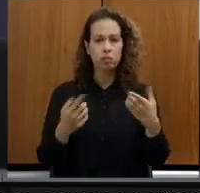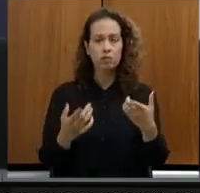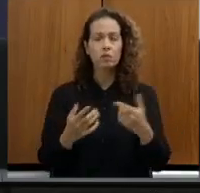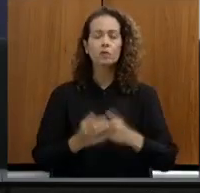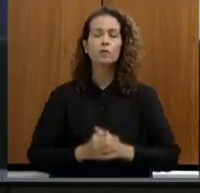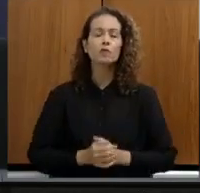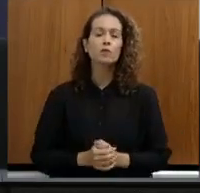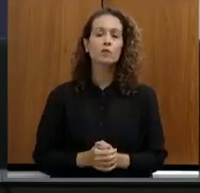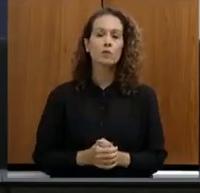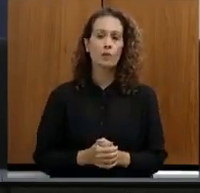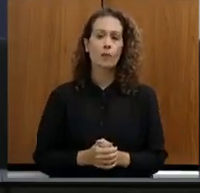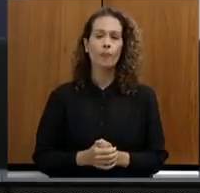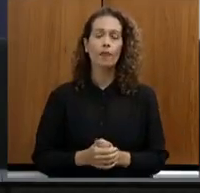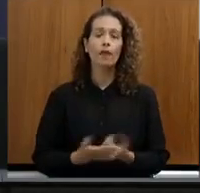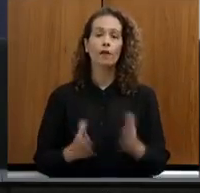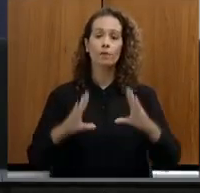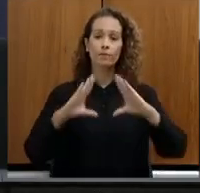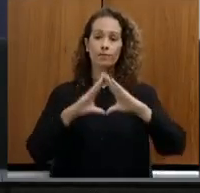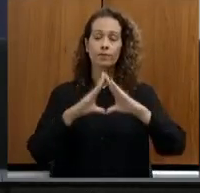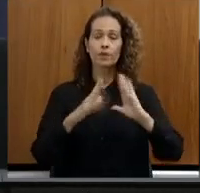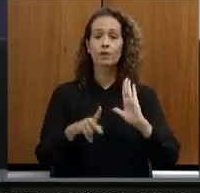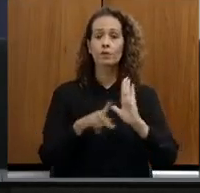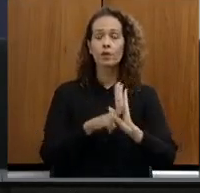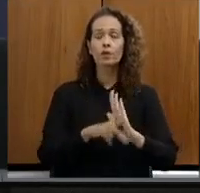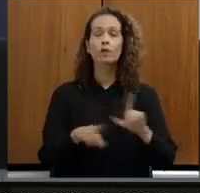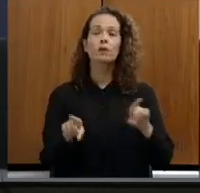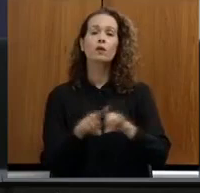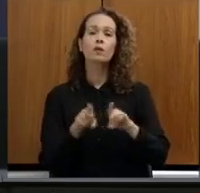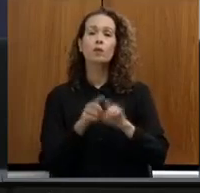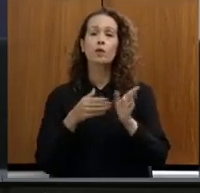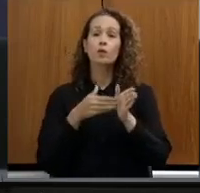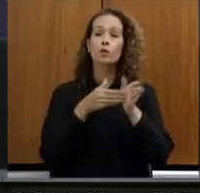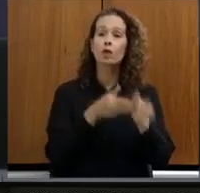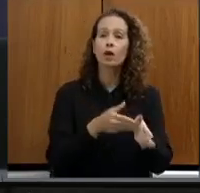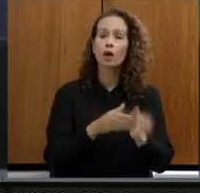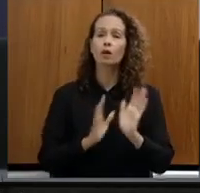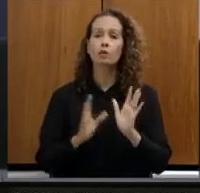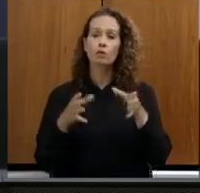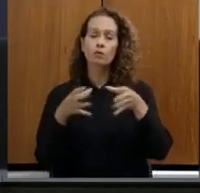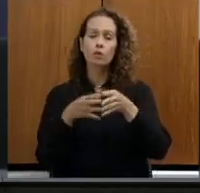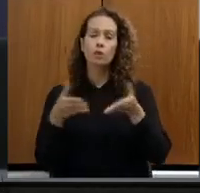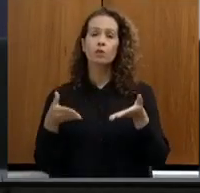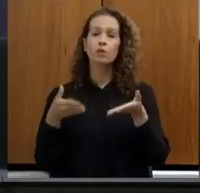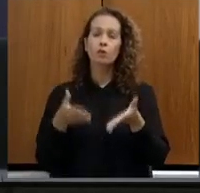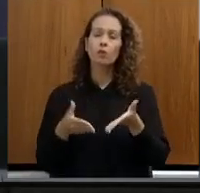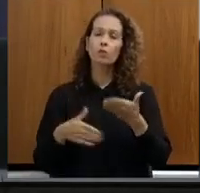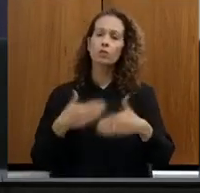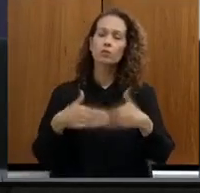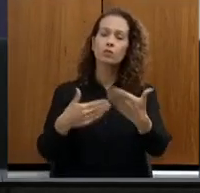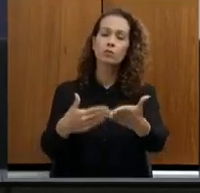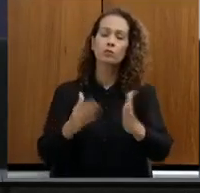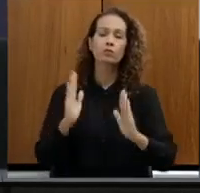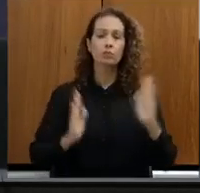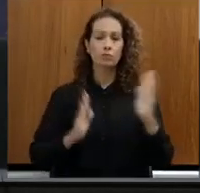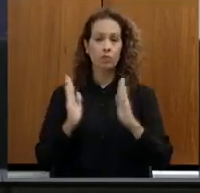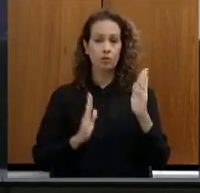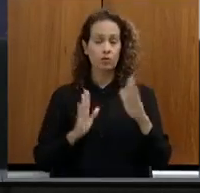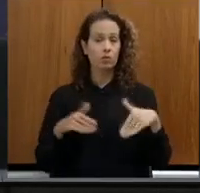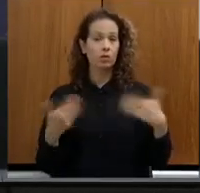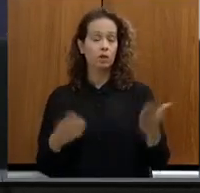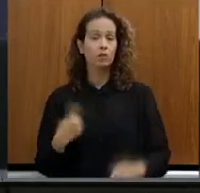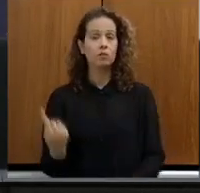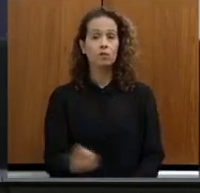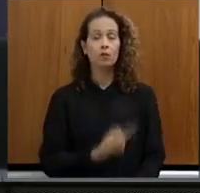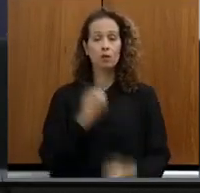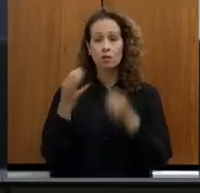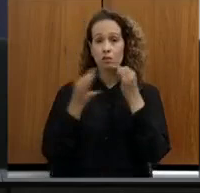pela Assembleia e acompanhado pela comissão ao longo do tempo. então nós levamos a